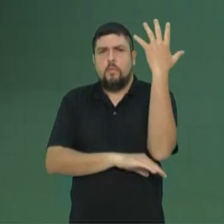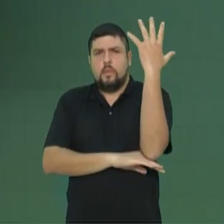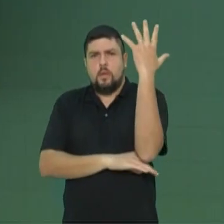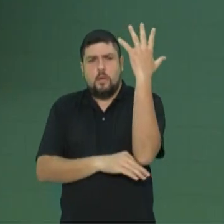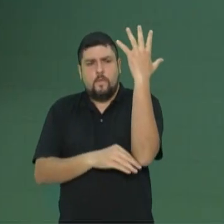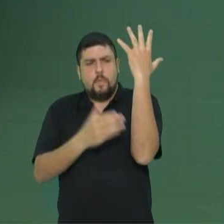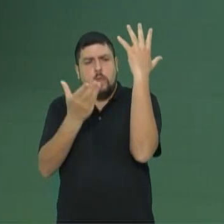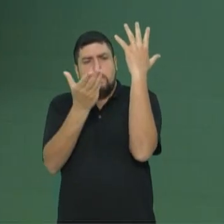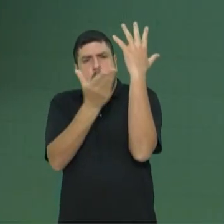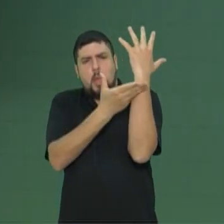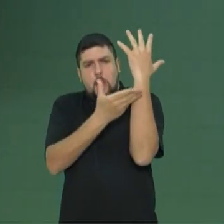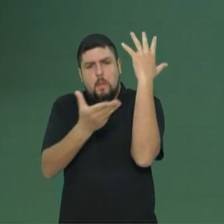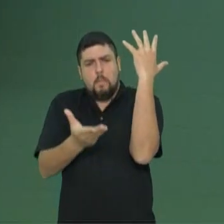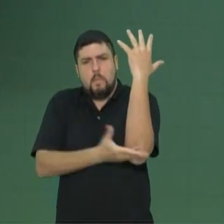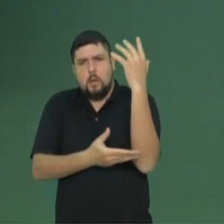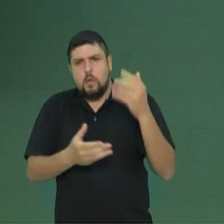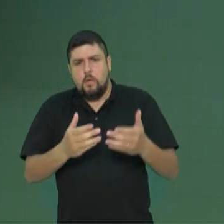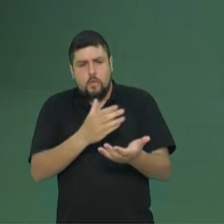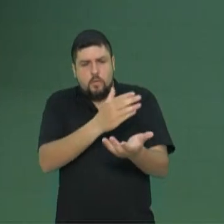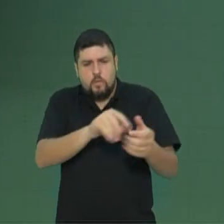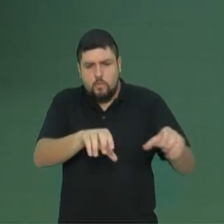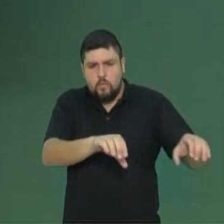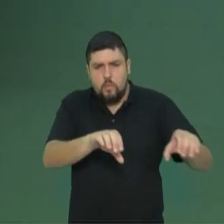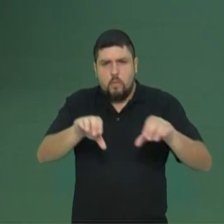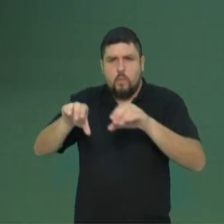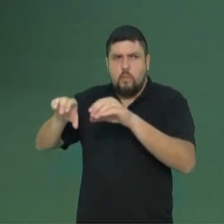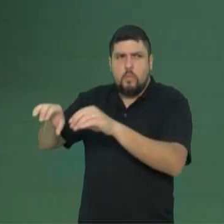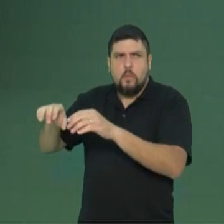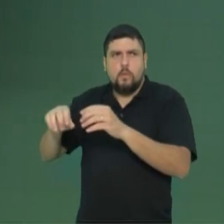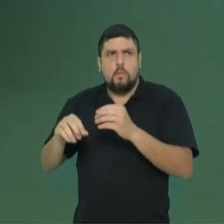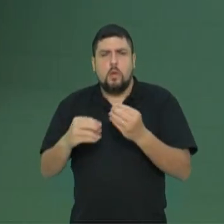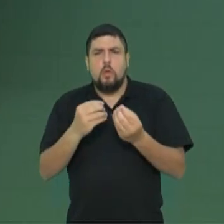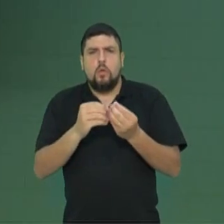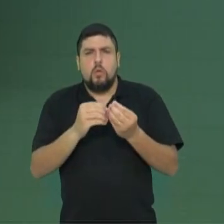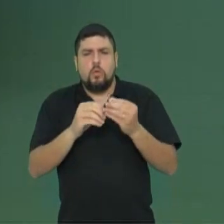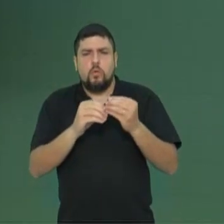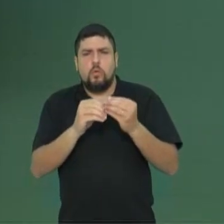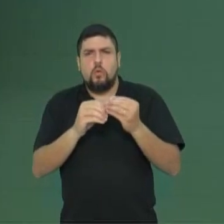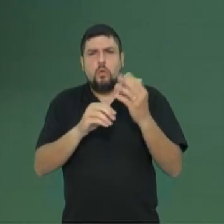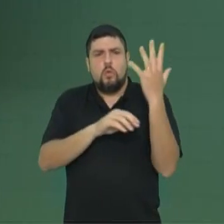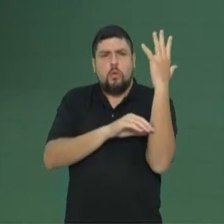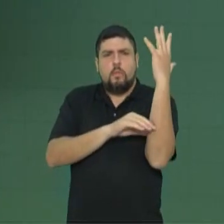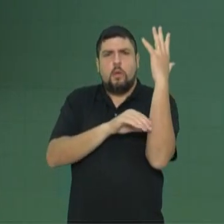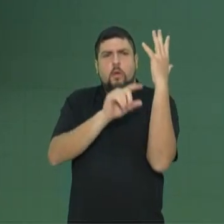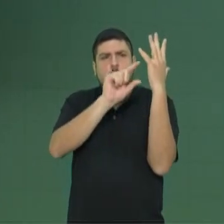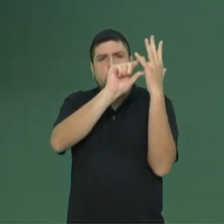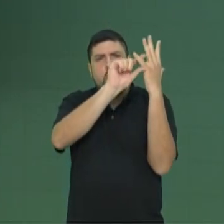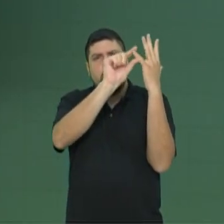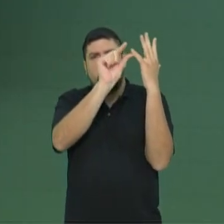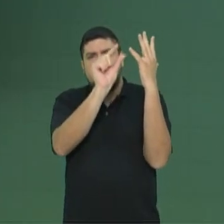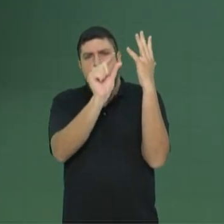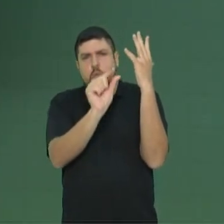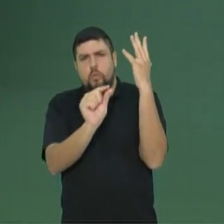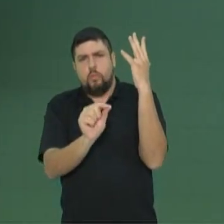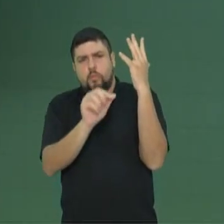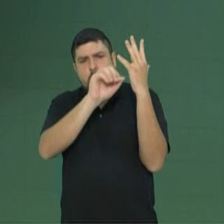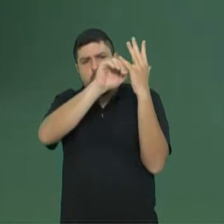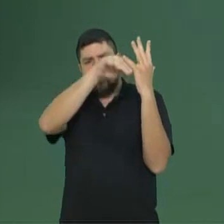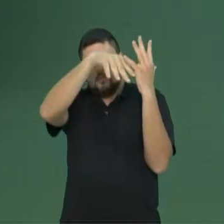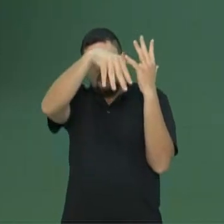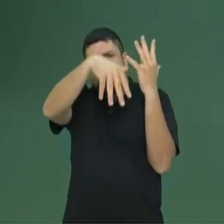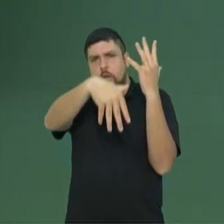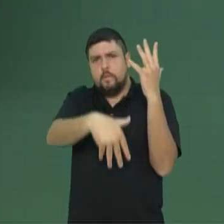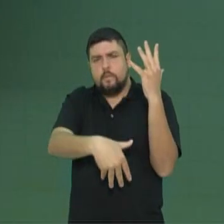aqui é uma adaptação de raízes, no meio tem um caule bem pequeno aqui. Mas reparem, tem raiz,